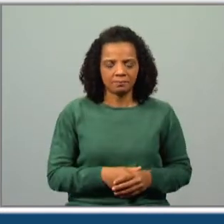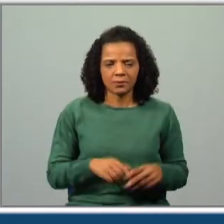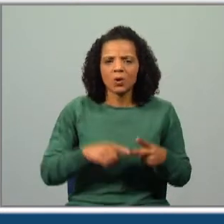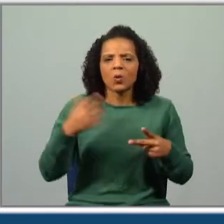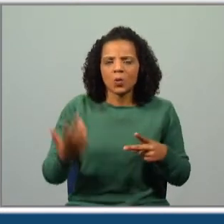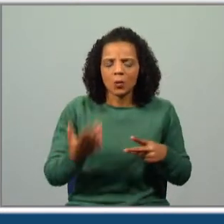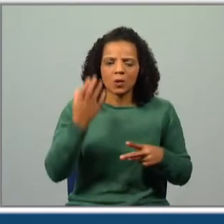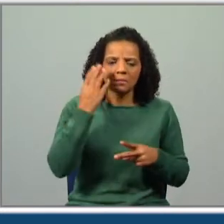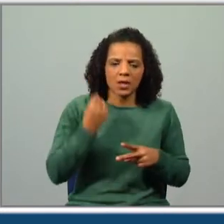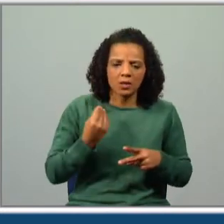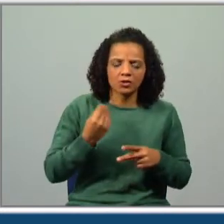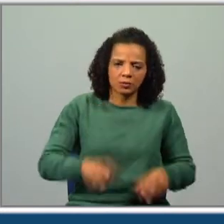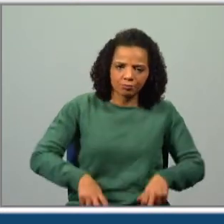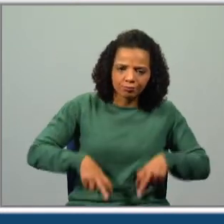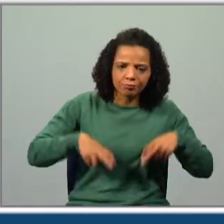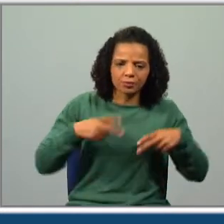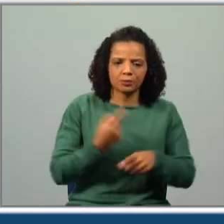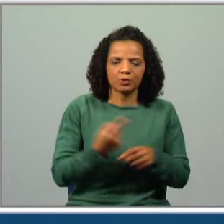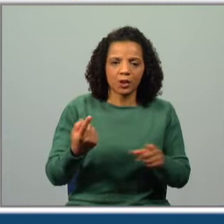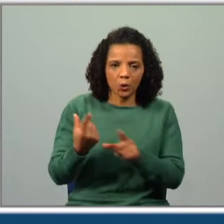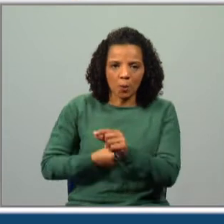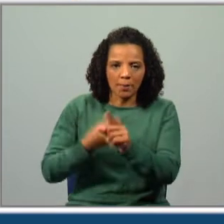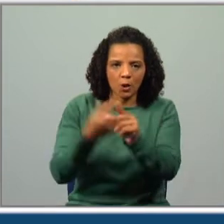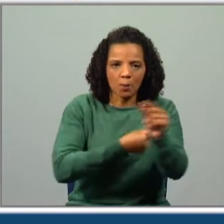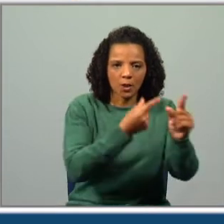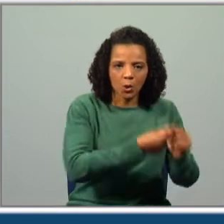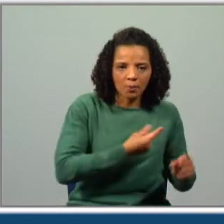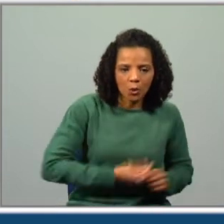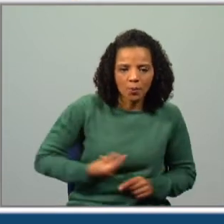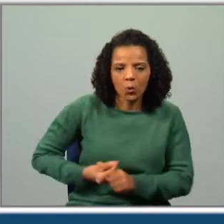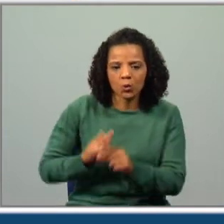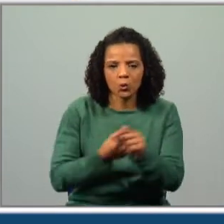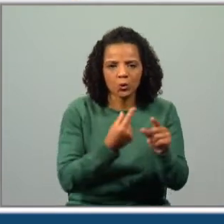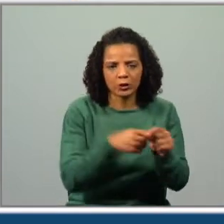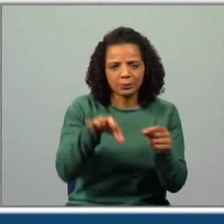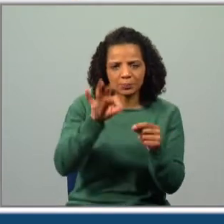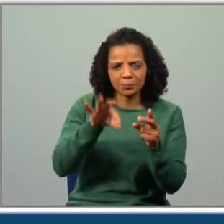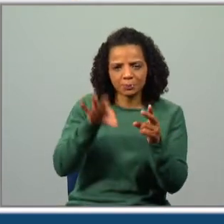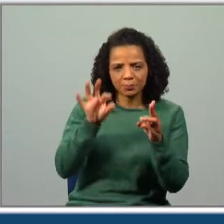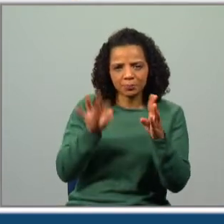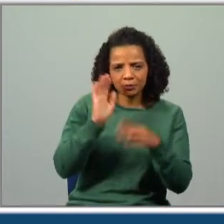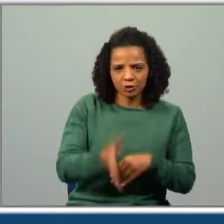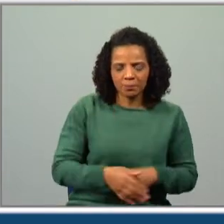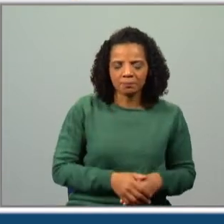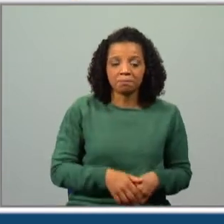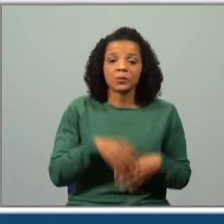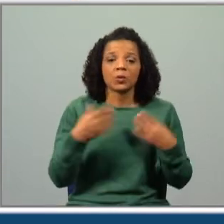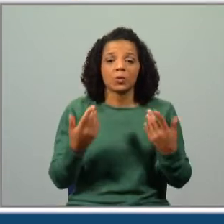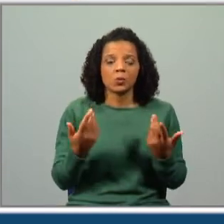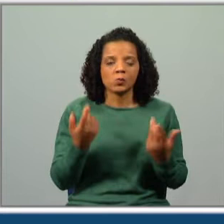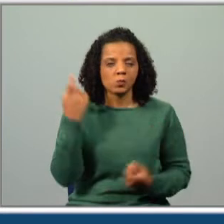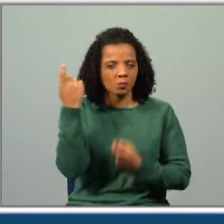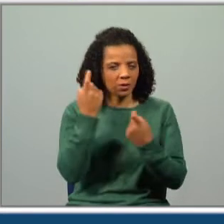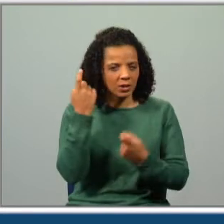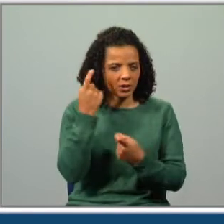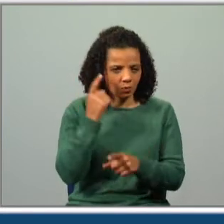Achava que tinha de ser riquíssimo para comprar muitas coisas que já tinha selecionado. Pensem